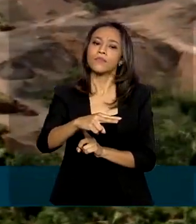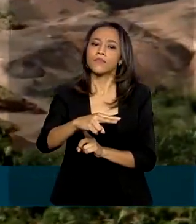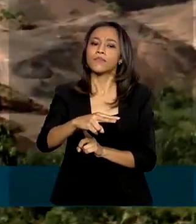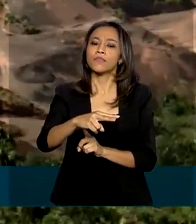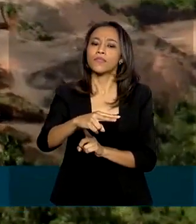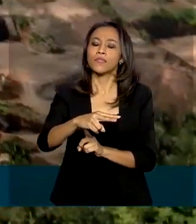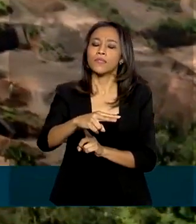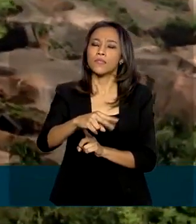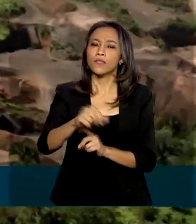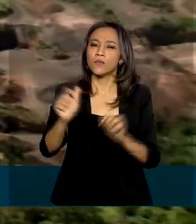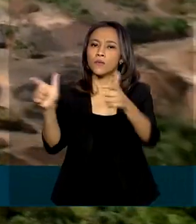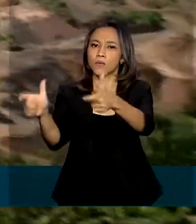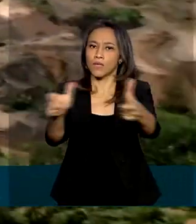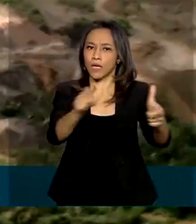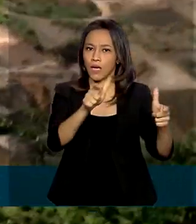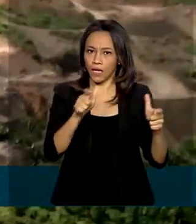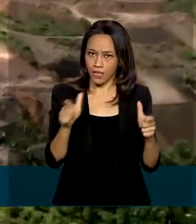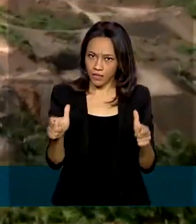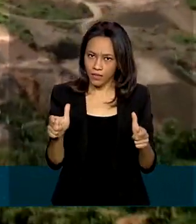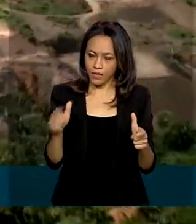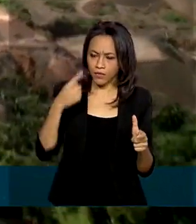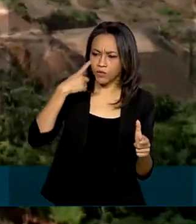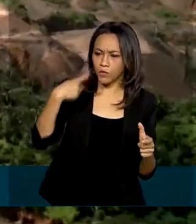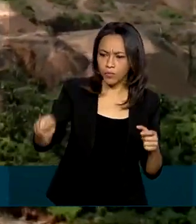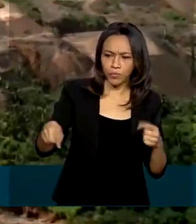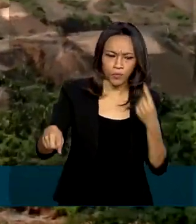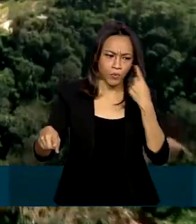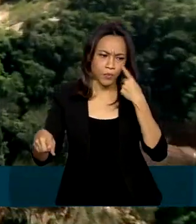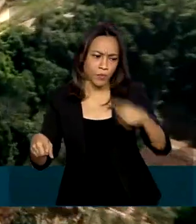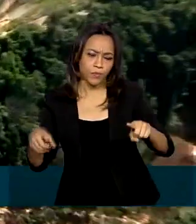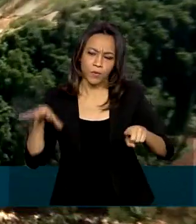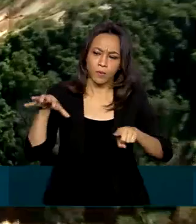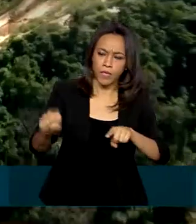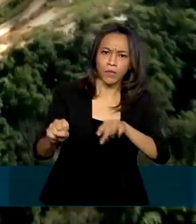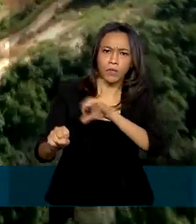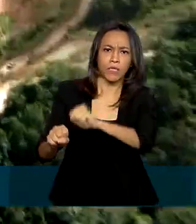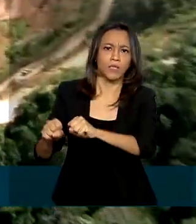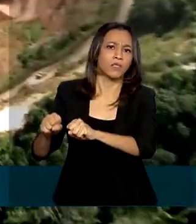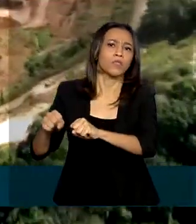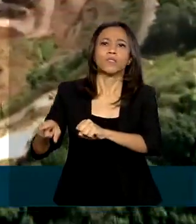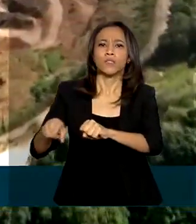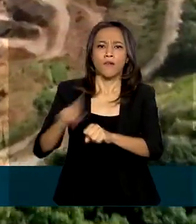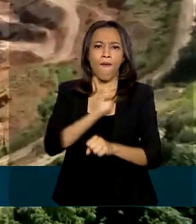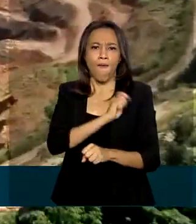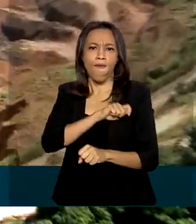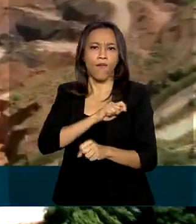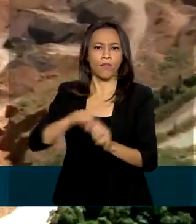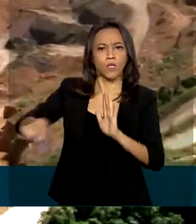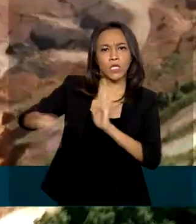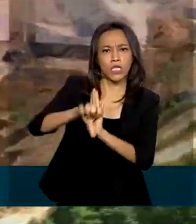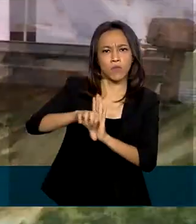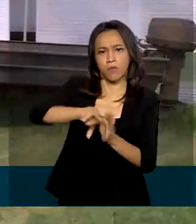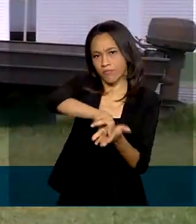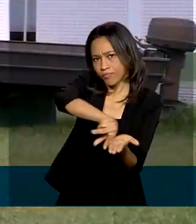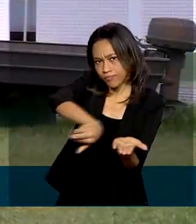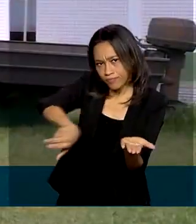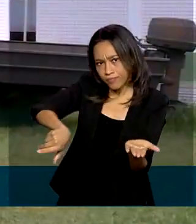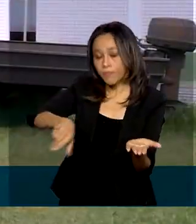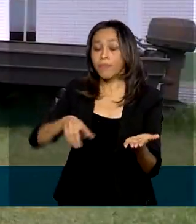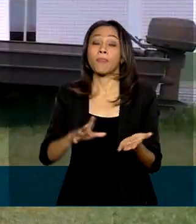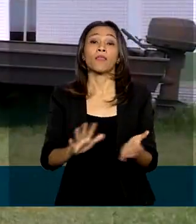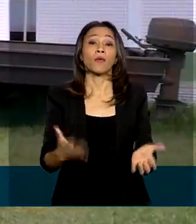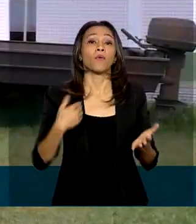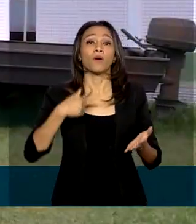alvo que foram abordadas durante a operação aqui no Pará. Essa viagem do vice-presidente que não começou hoje, ele